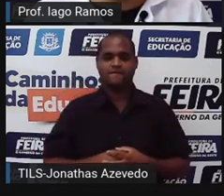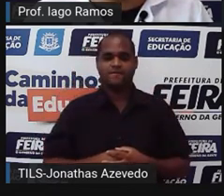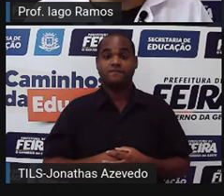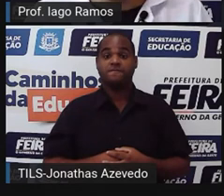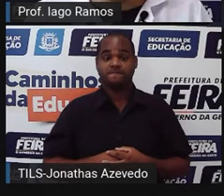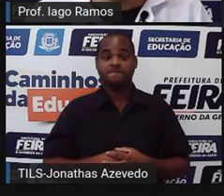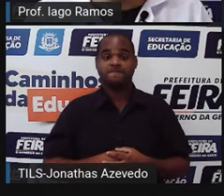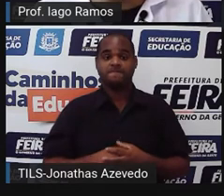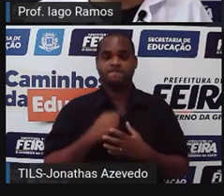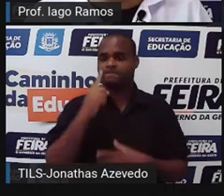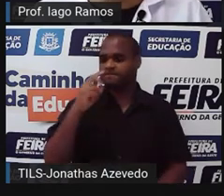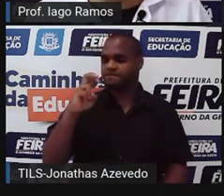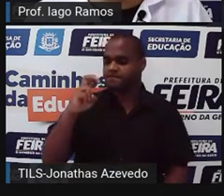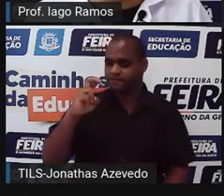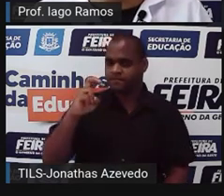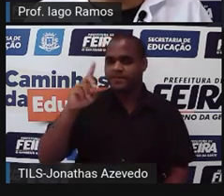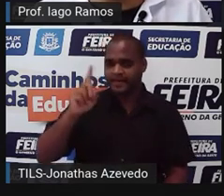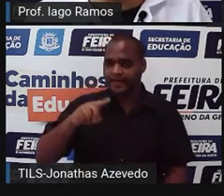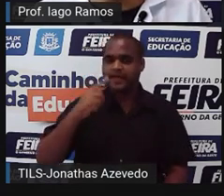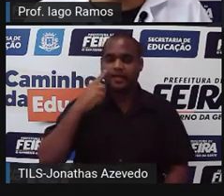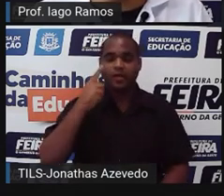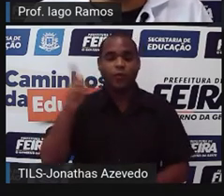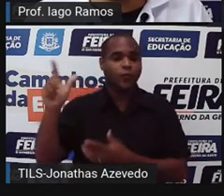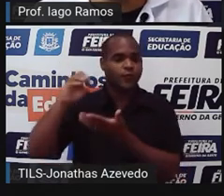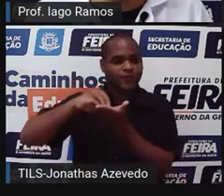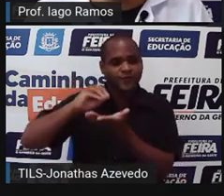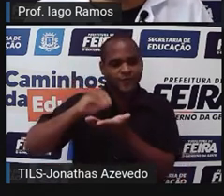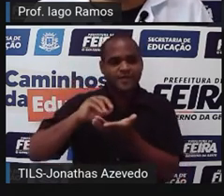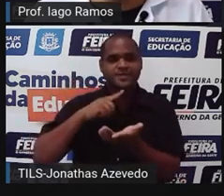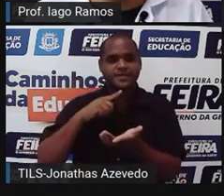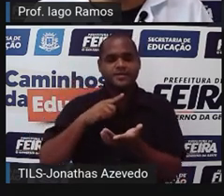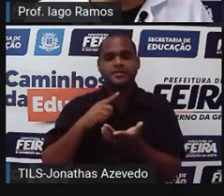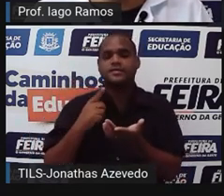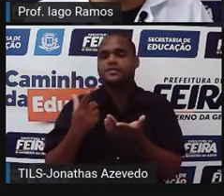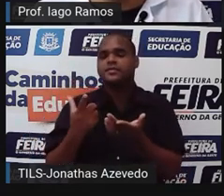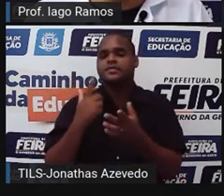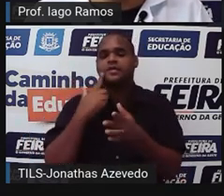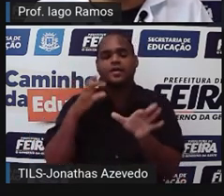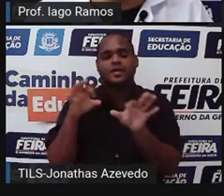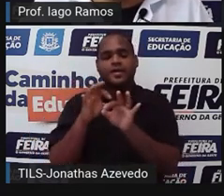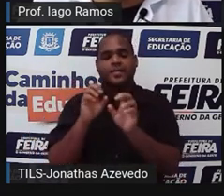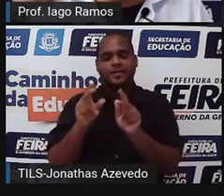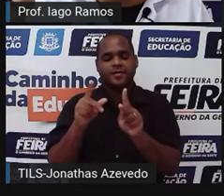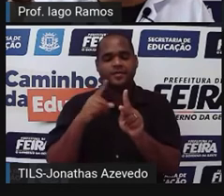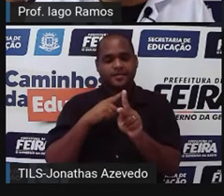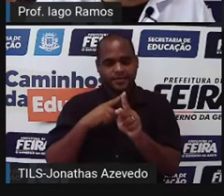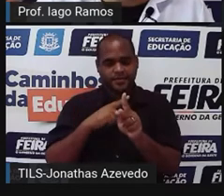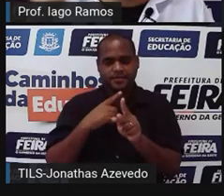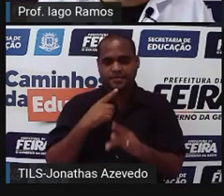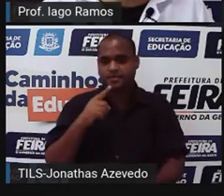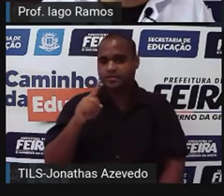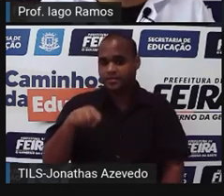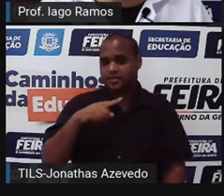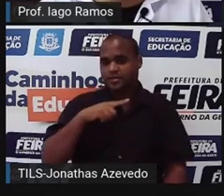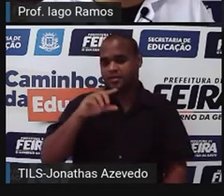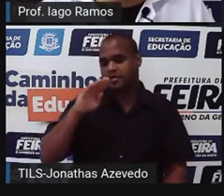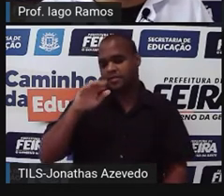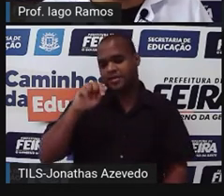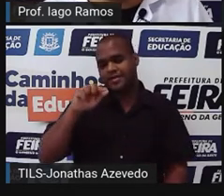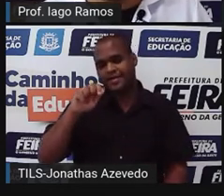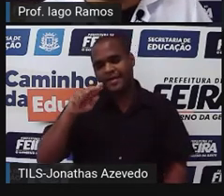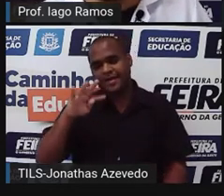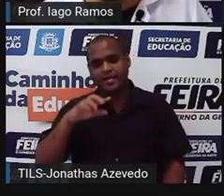Bom, então quinze. E o outro que tá sobrando ali, ó, é, que eu acabei de rabiscar, é o de basquete e